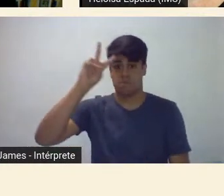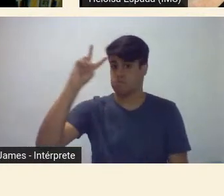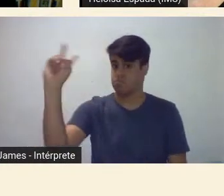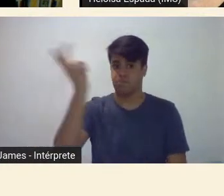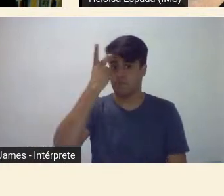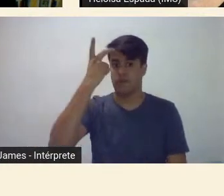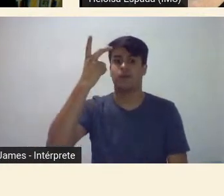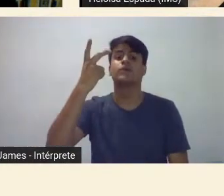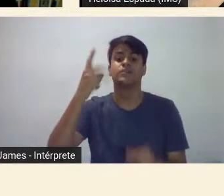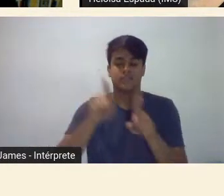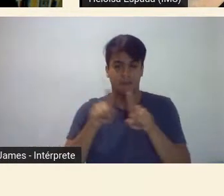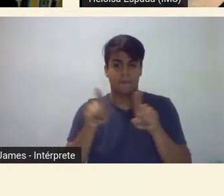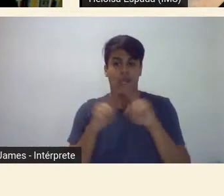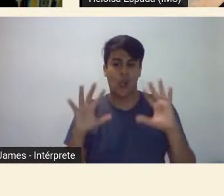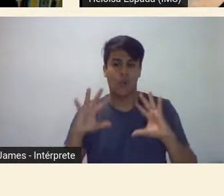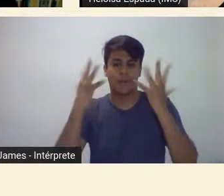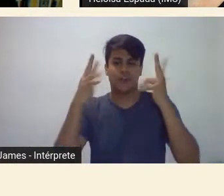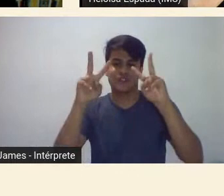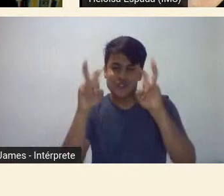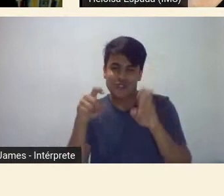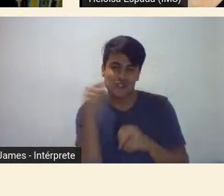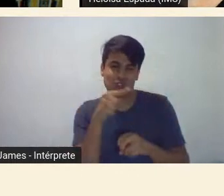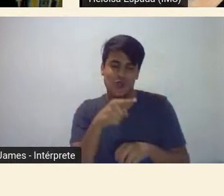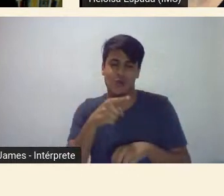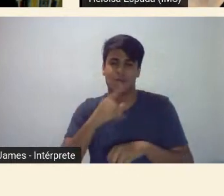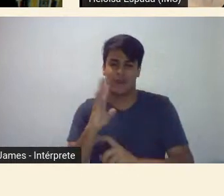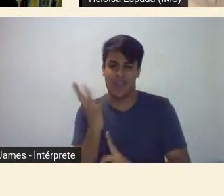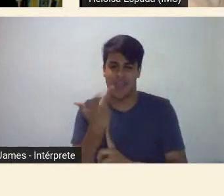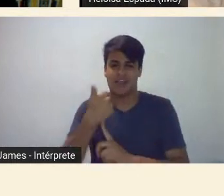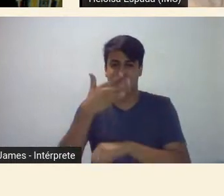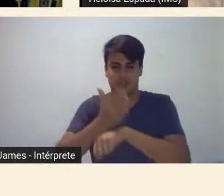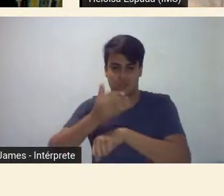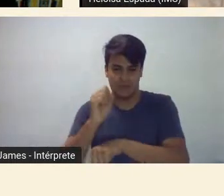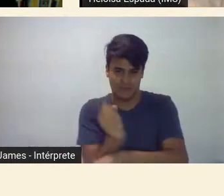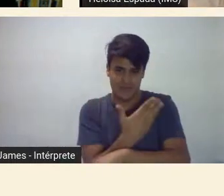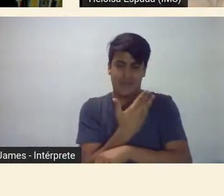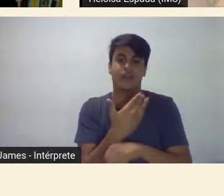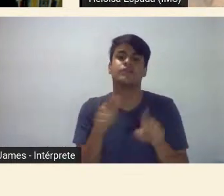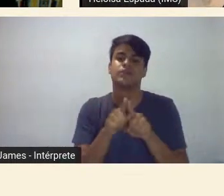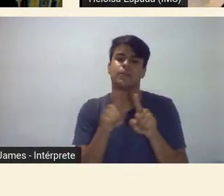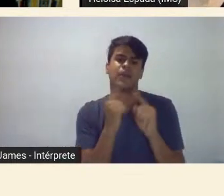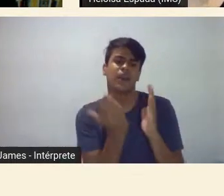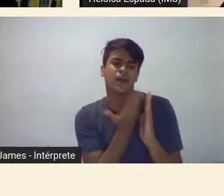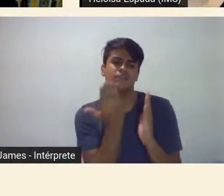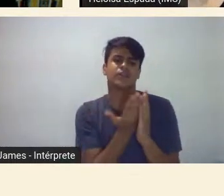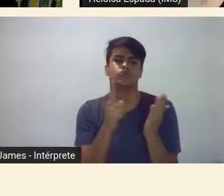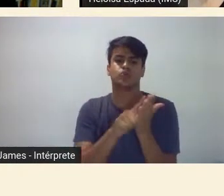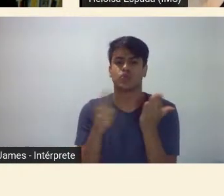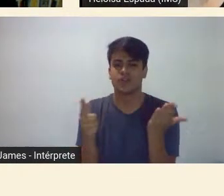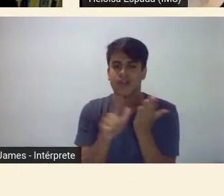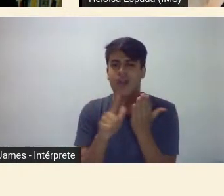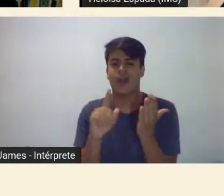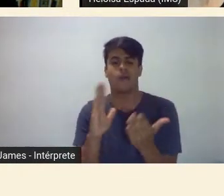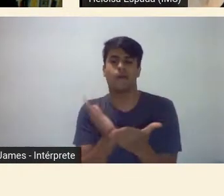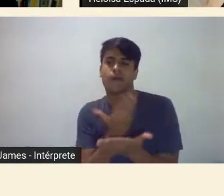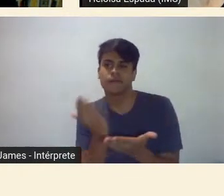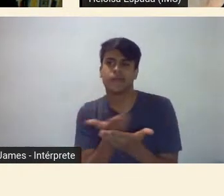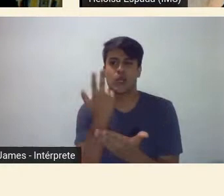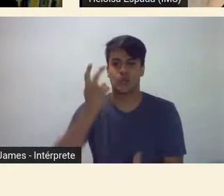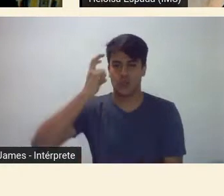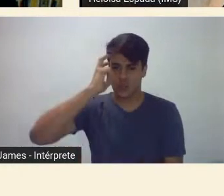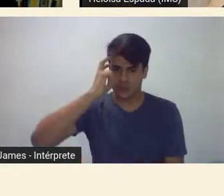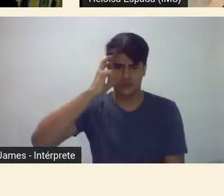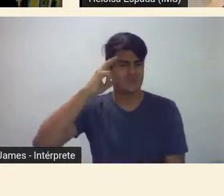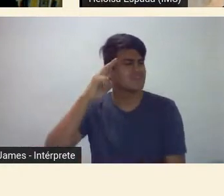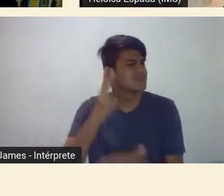de arte moderna se tornaram padrões os cadernos de jornais cadernos culturais com o mesmo tipo de abordagem sempre tentando